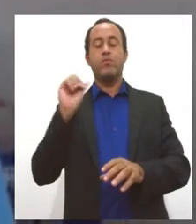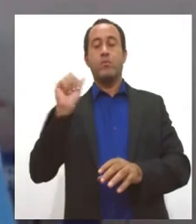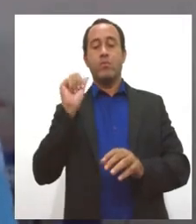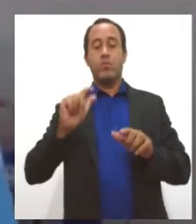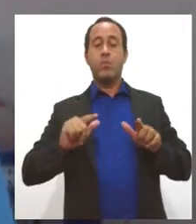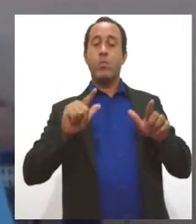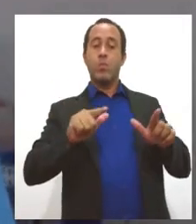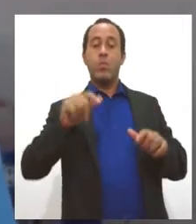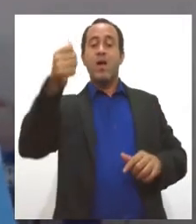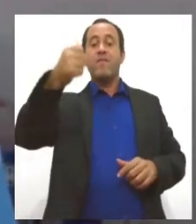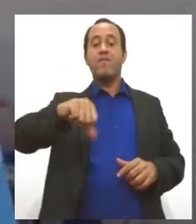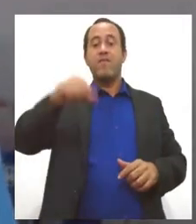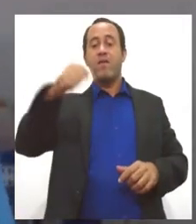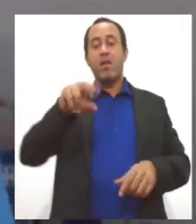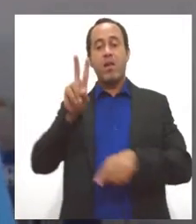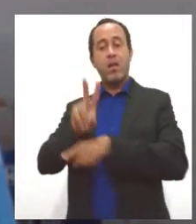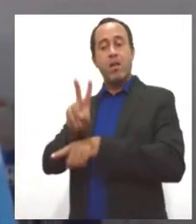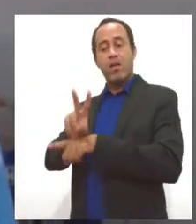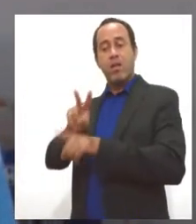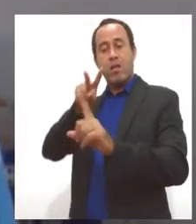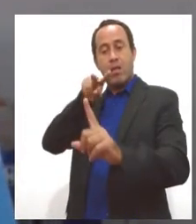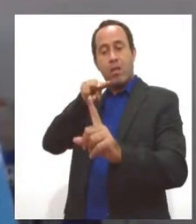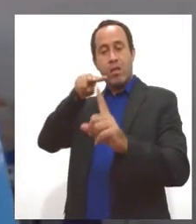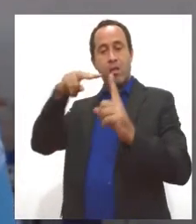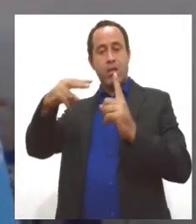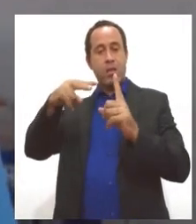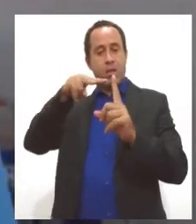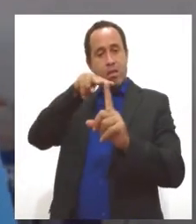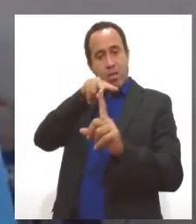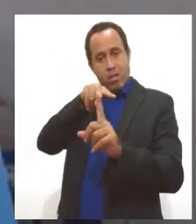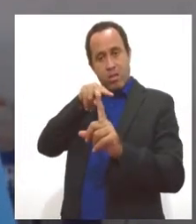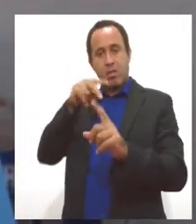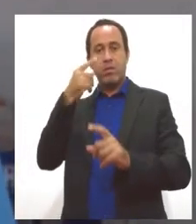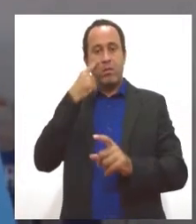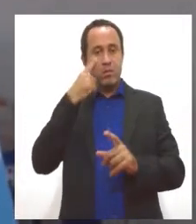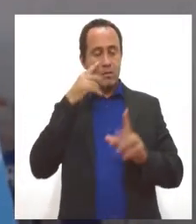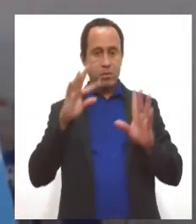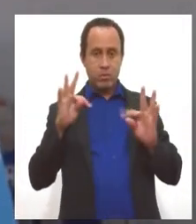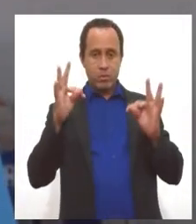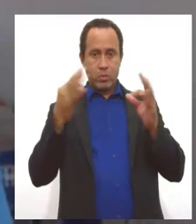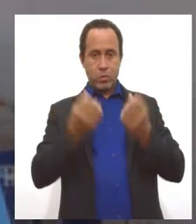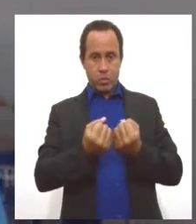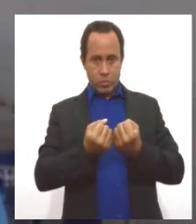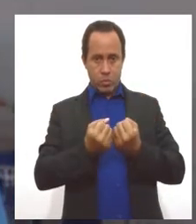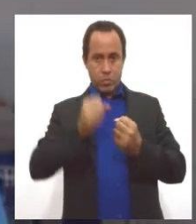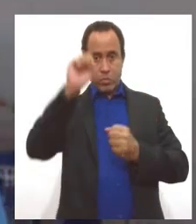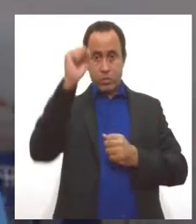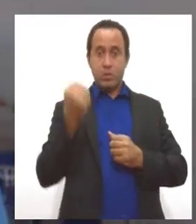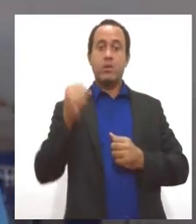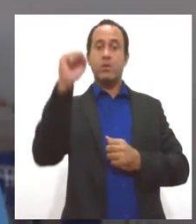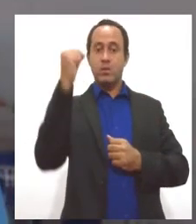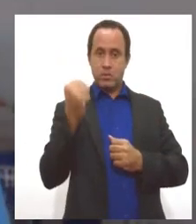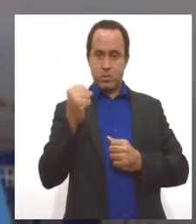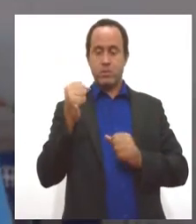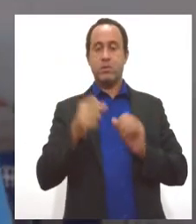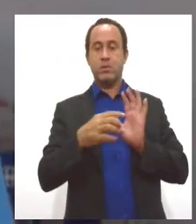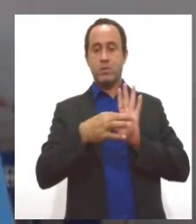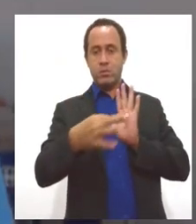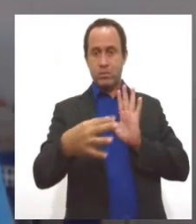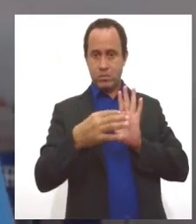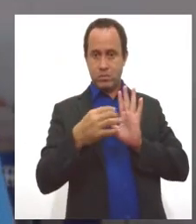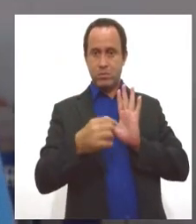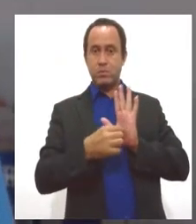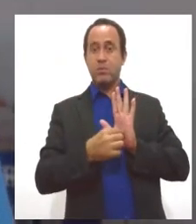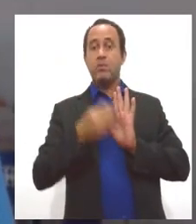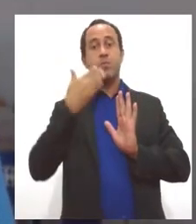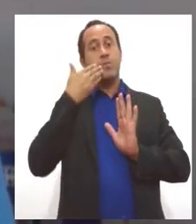monitora todos os indicadores de saúde, educação e assistência. A gente observou que, no caso de Sergipe, tivemos uma melhora